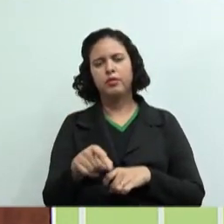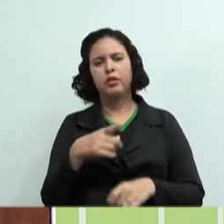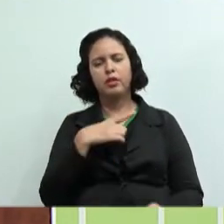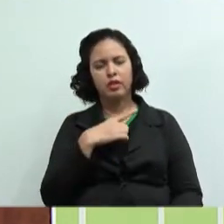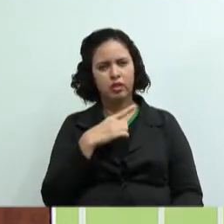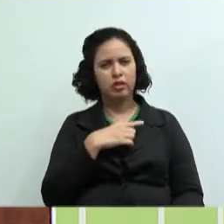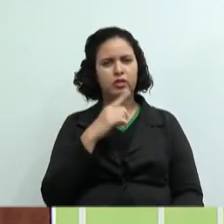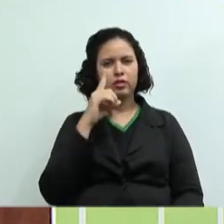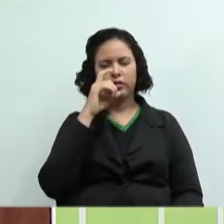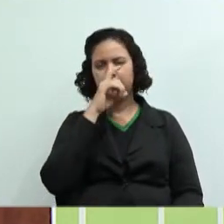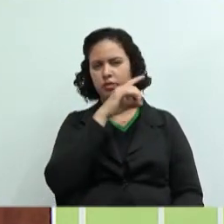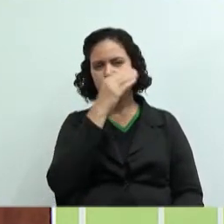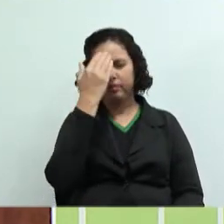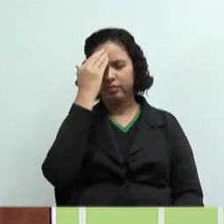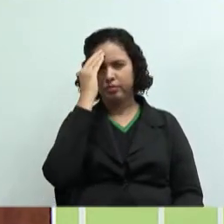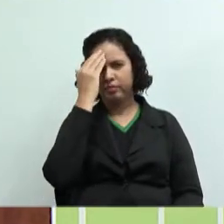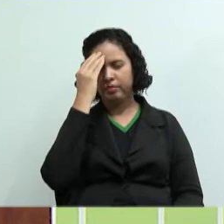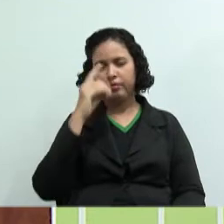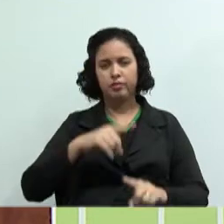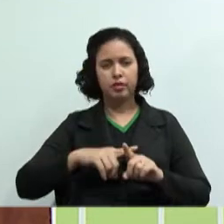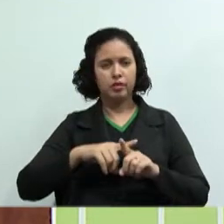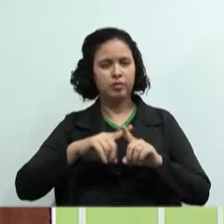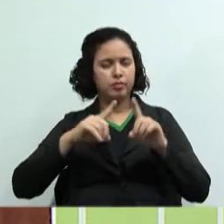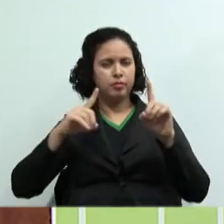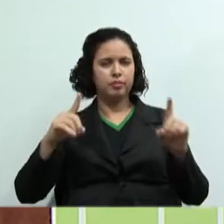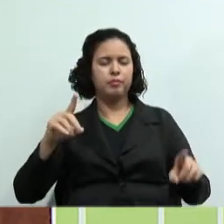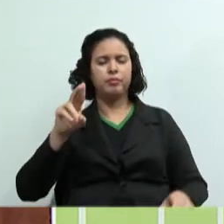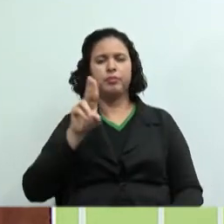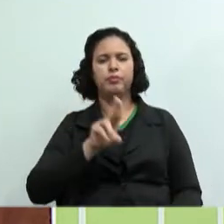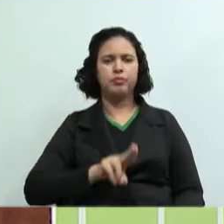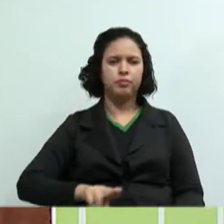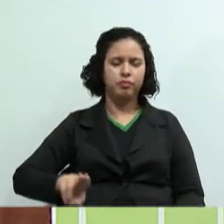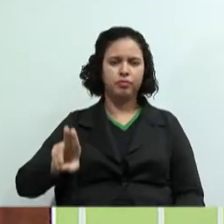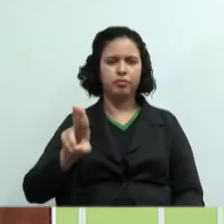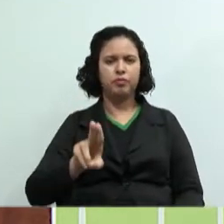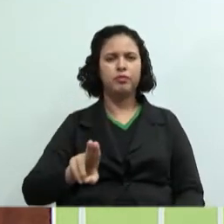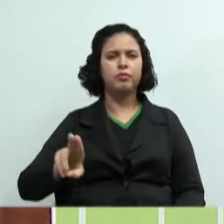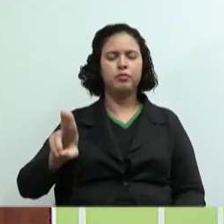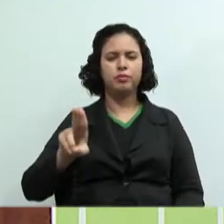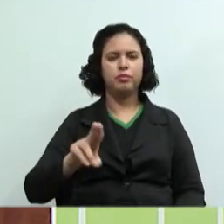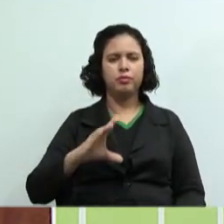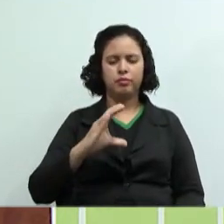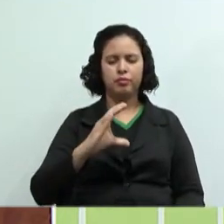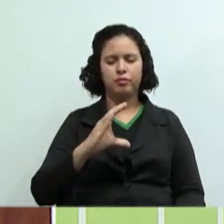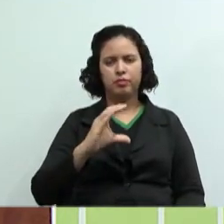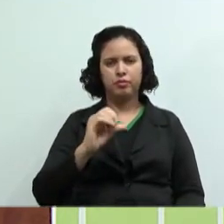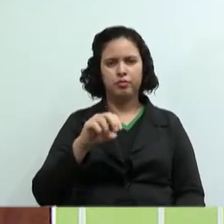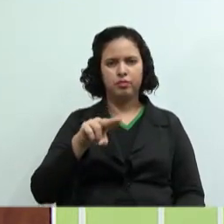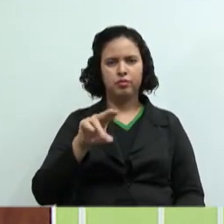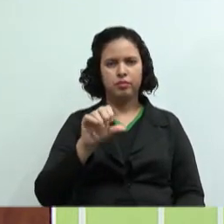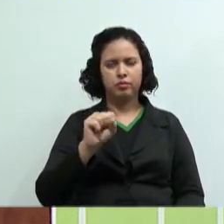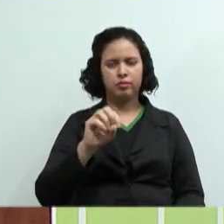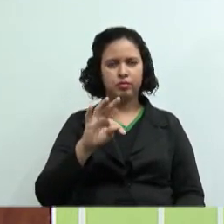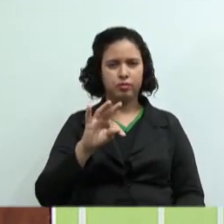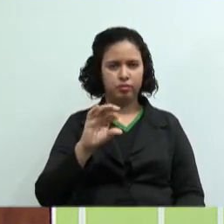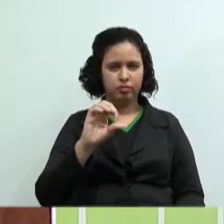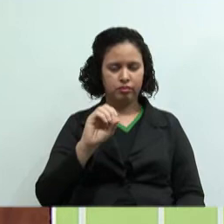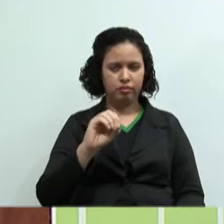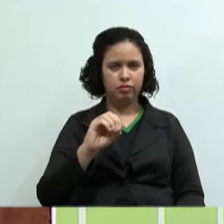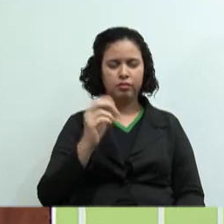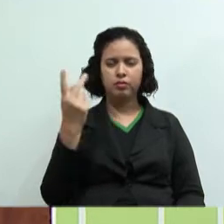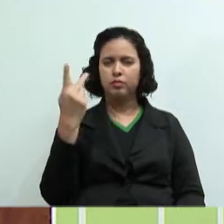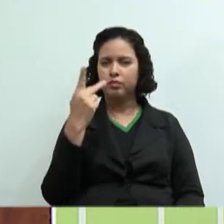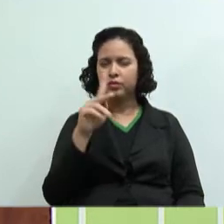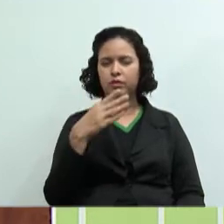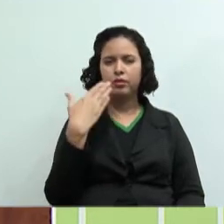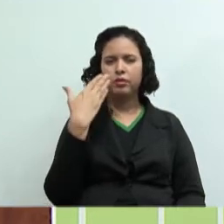pouquinho de dificuldade de compreender. Mas quando a gente vai tratar a questão dos custos, do seu doce, eu creio que